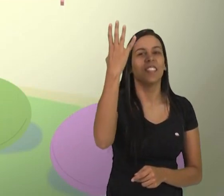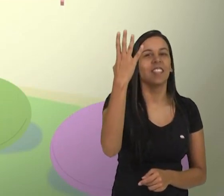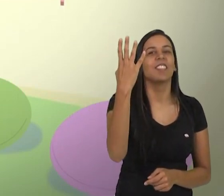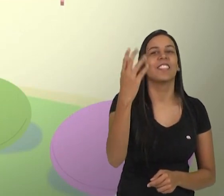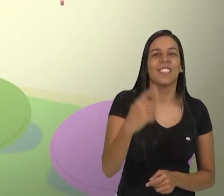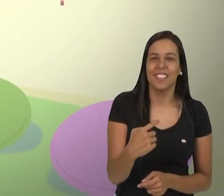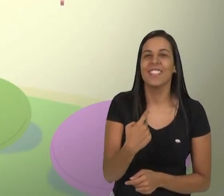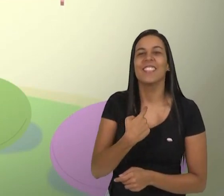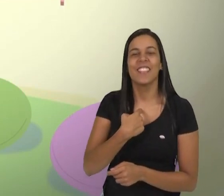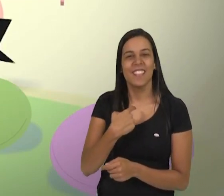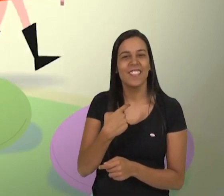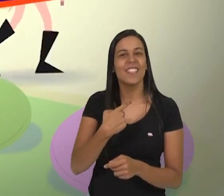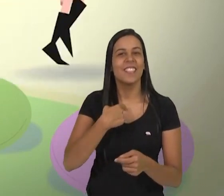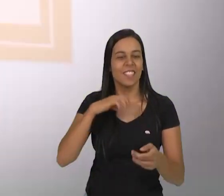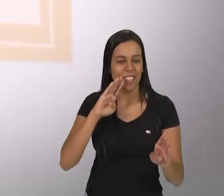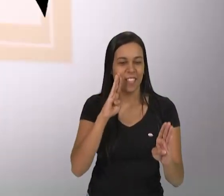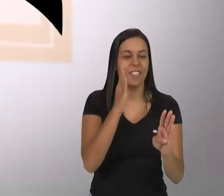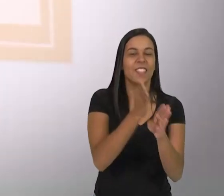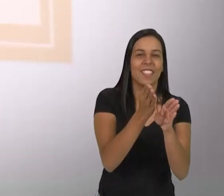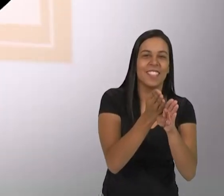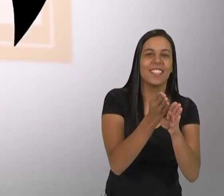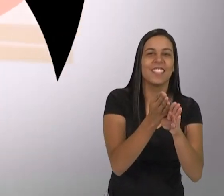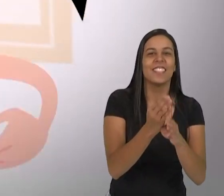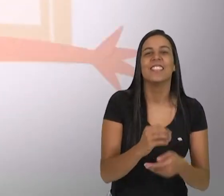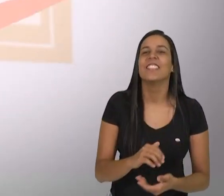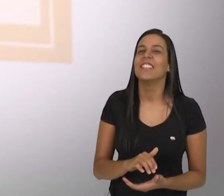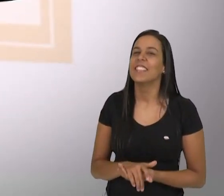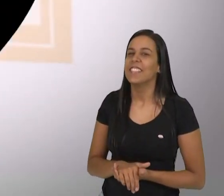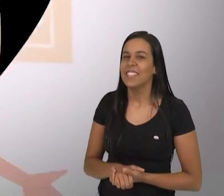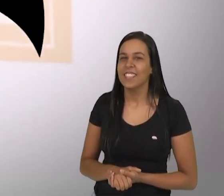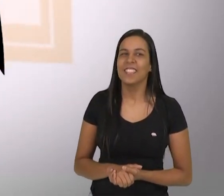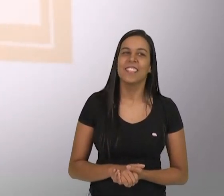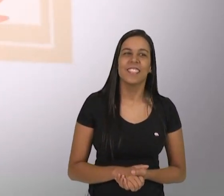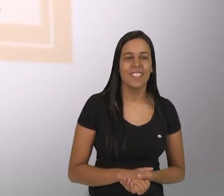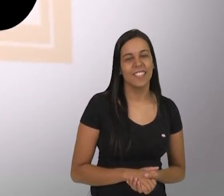que tá acontecendo Eu vou descobrir